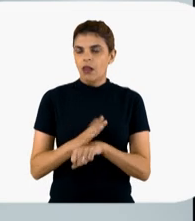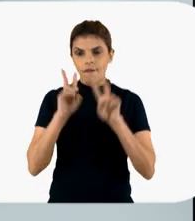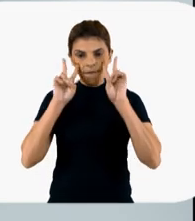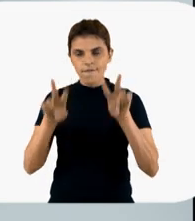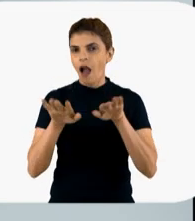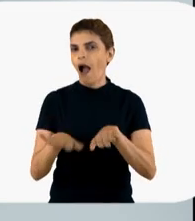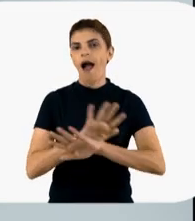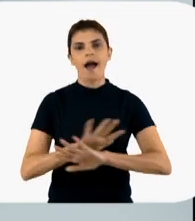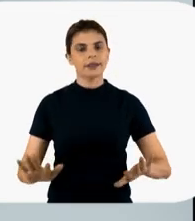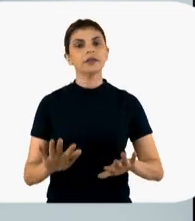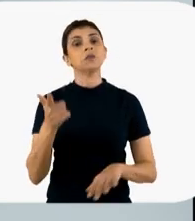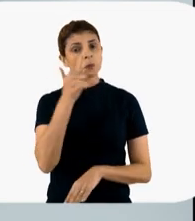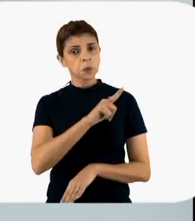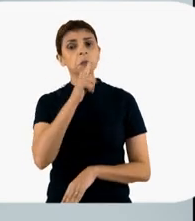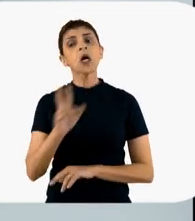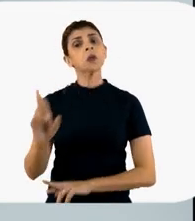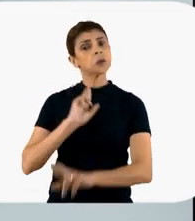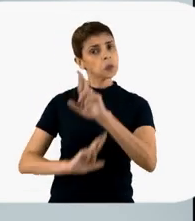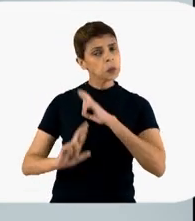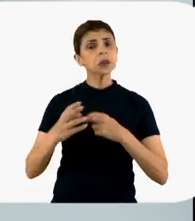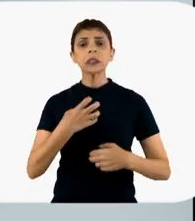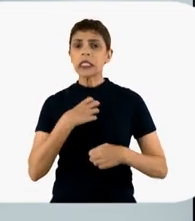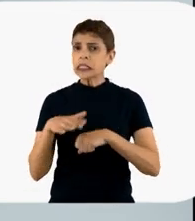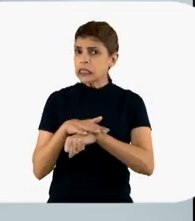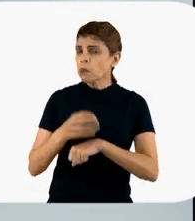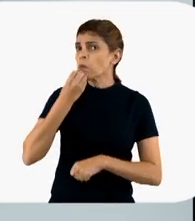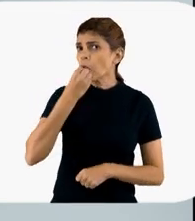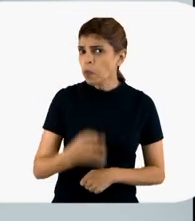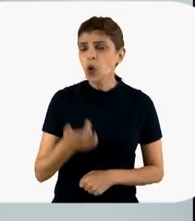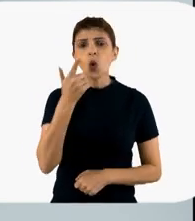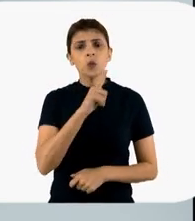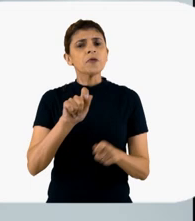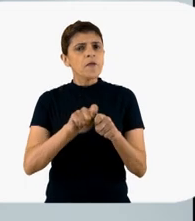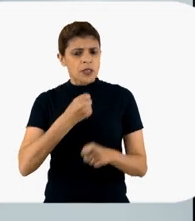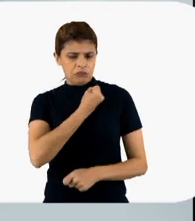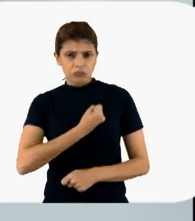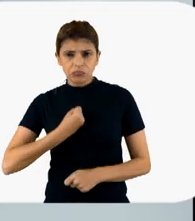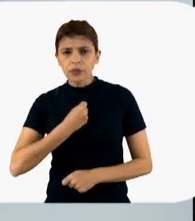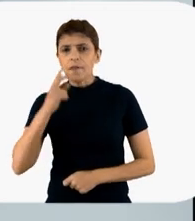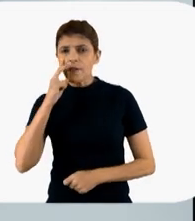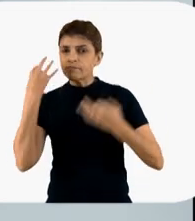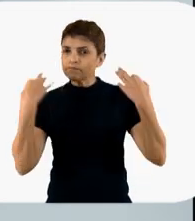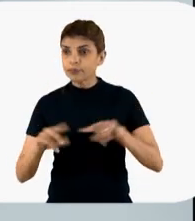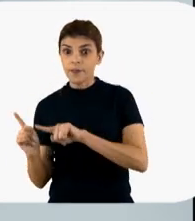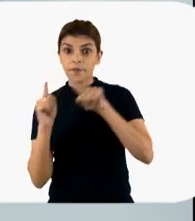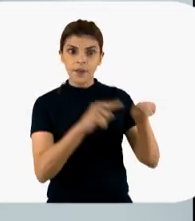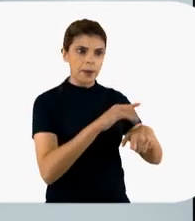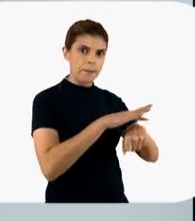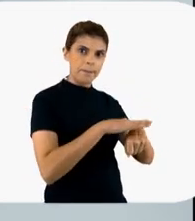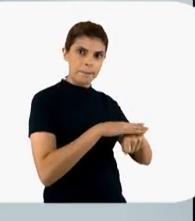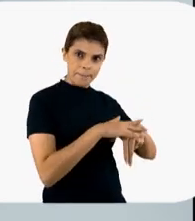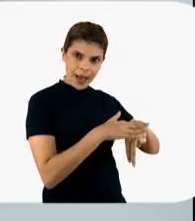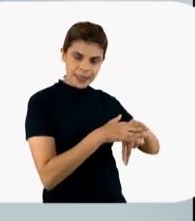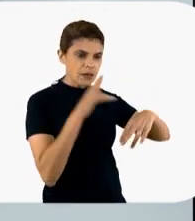treinado só para fazer aquilo. E com isso, a gente está tendo uma sensibilidade boa. A gente começou a tomografar esses pacientes para ver se o que a